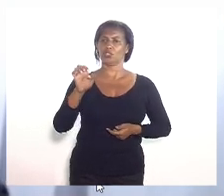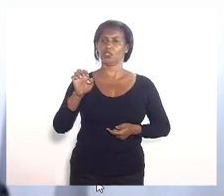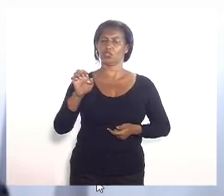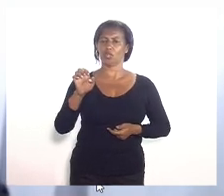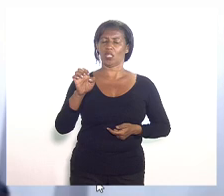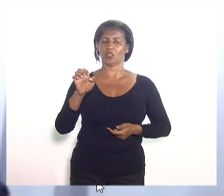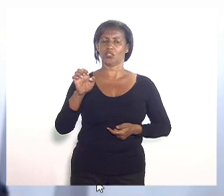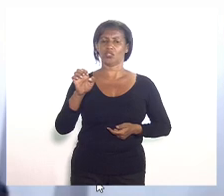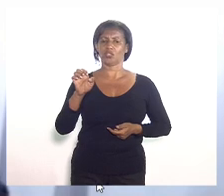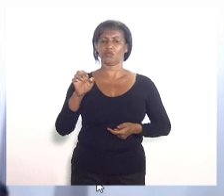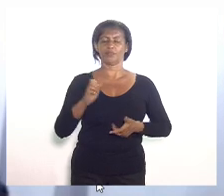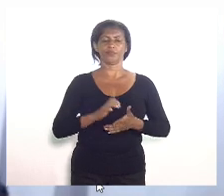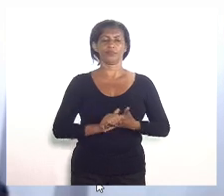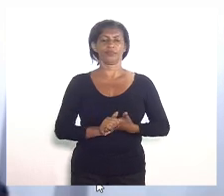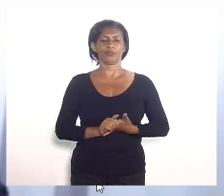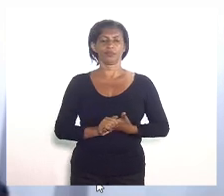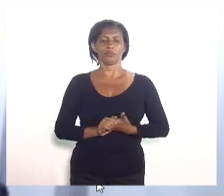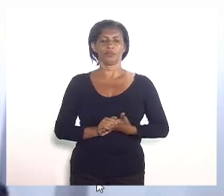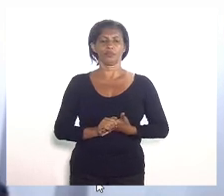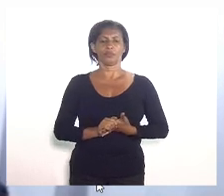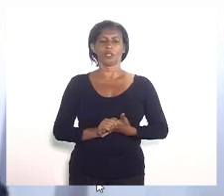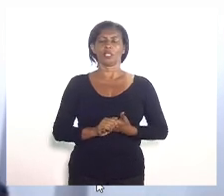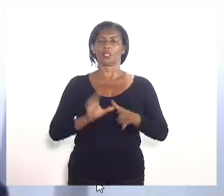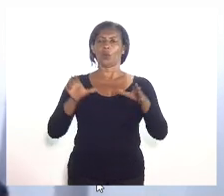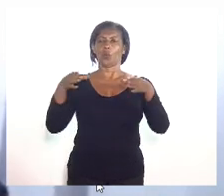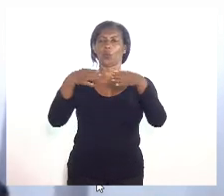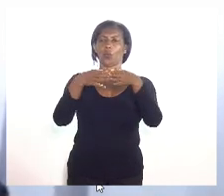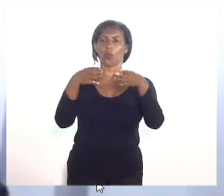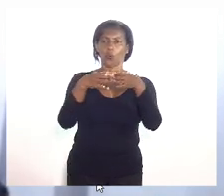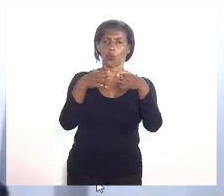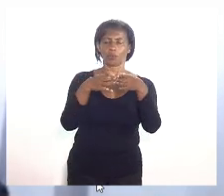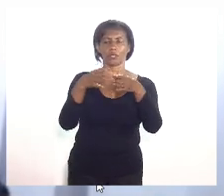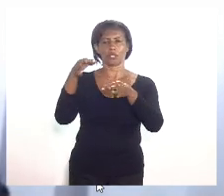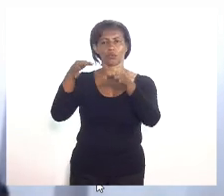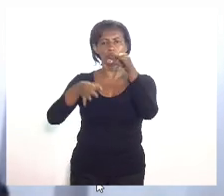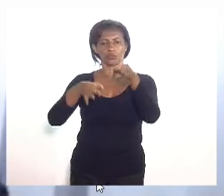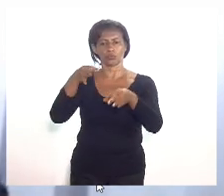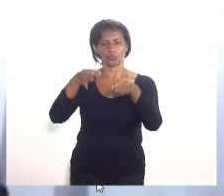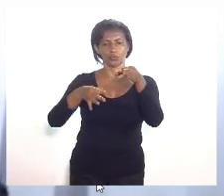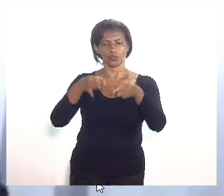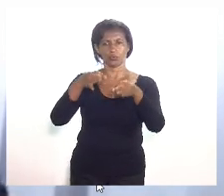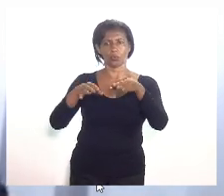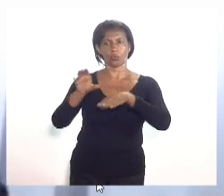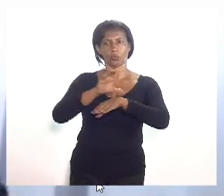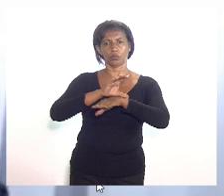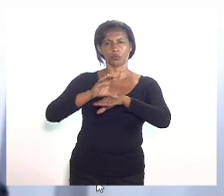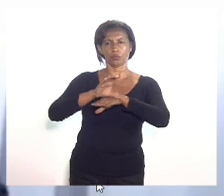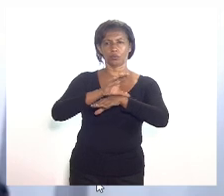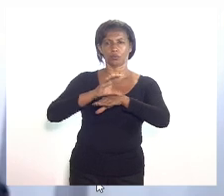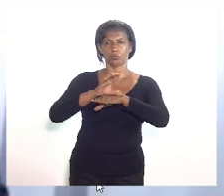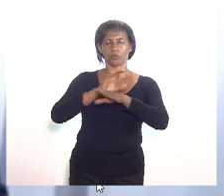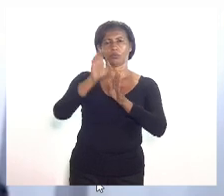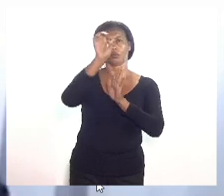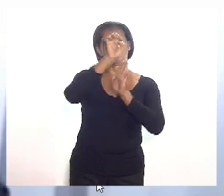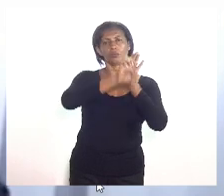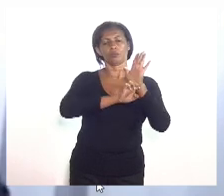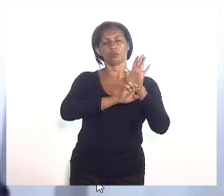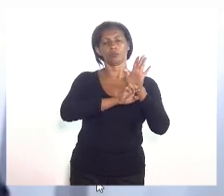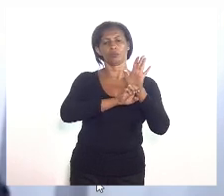às endemias. Pareceres das comissões de Constituição e Justiça pela constitucionalidade com emenda.